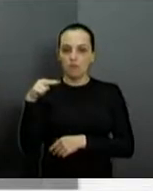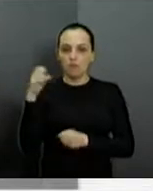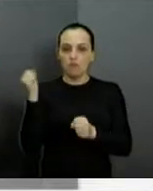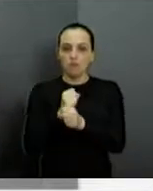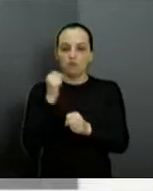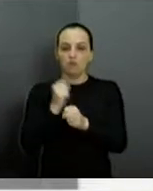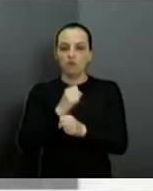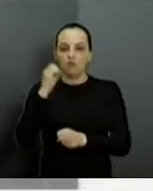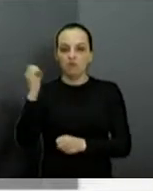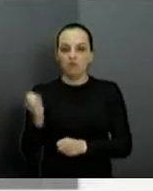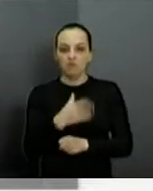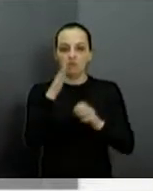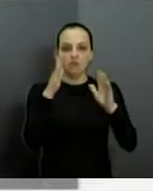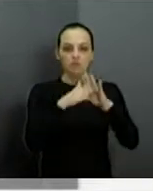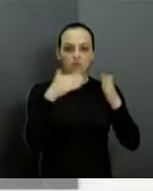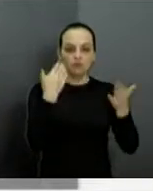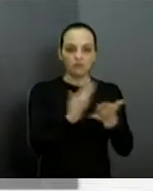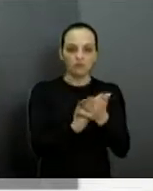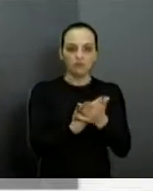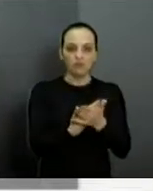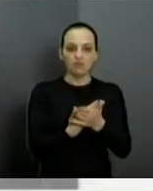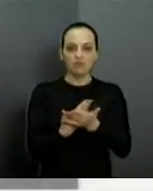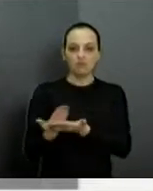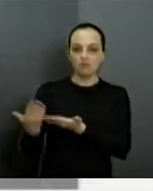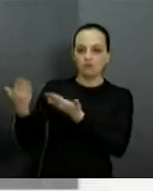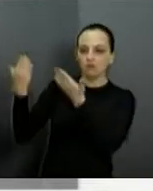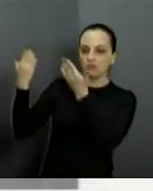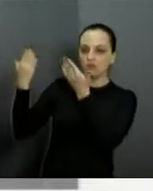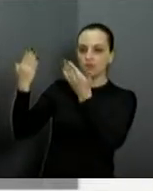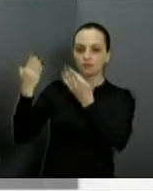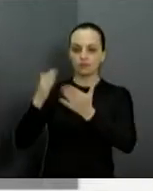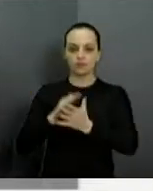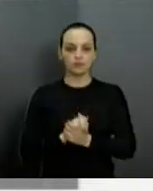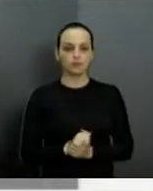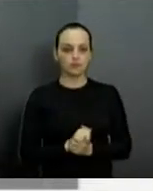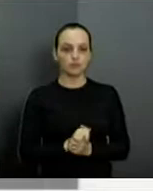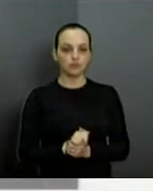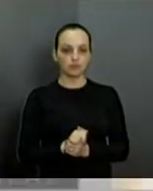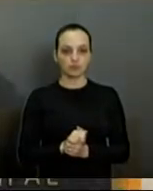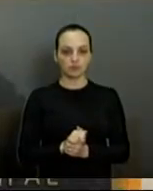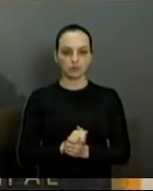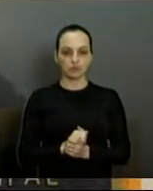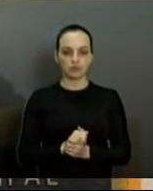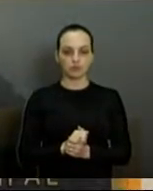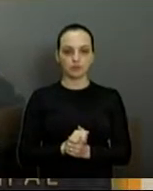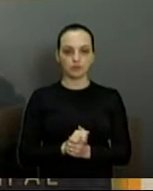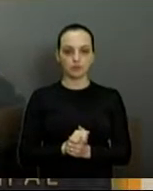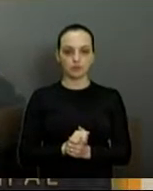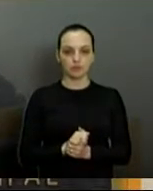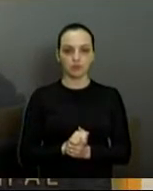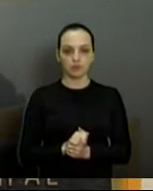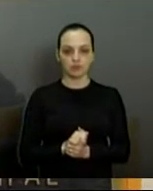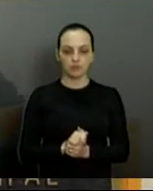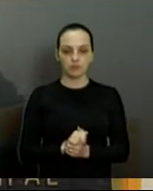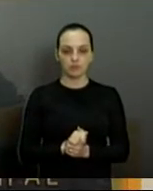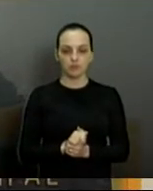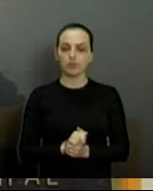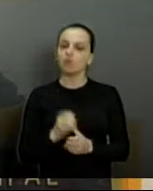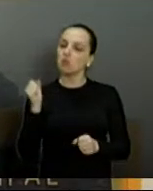era a direita, comprar a área do outro lado da pista lá e